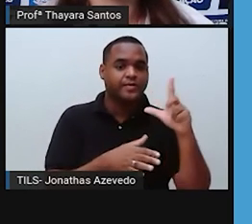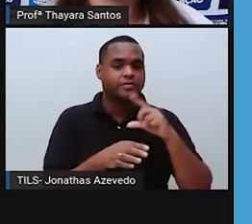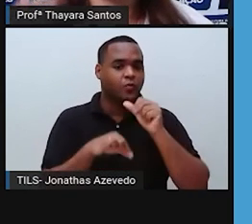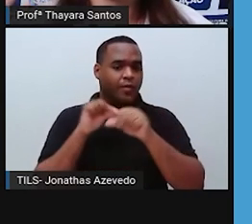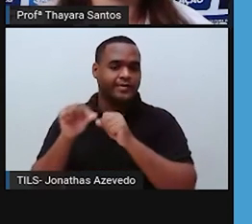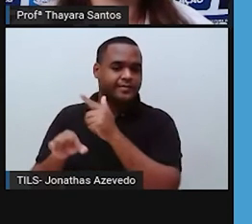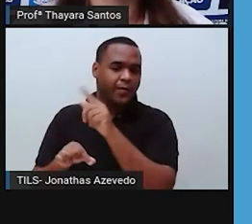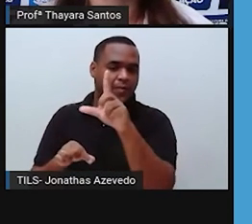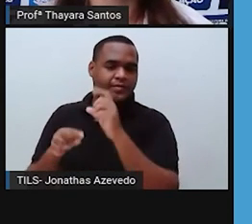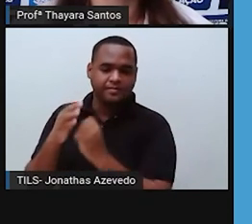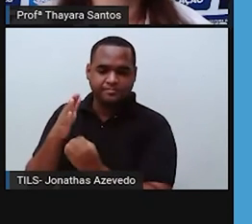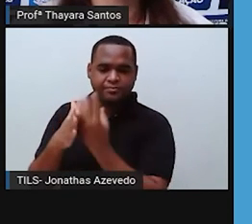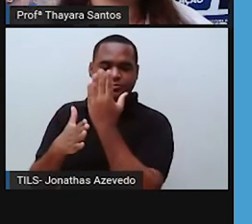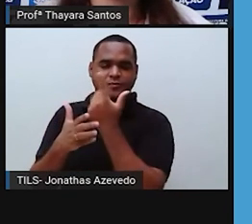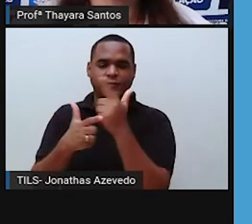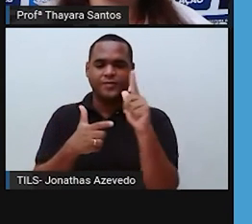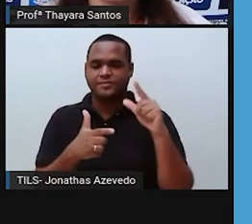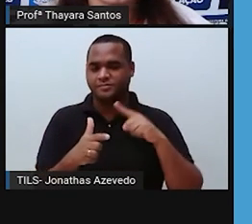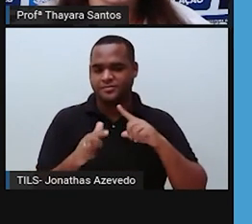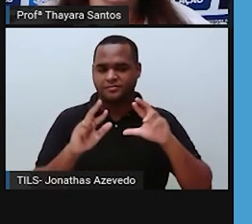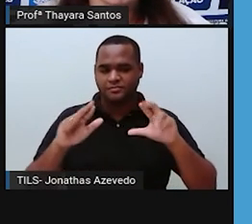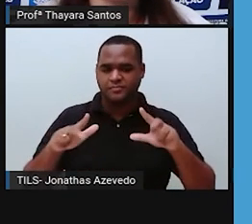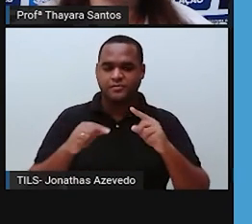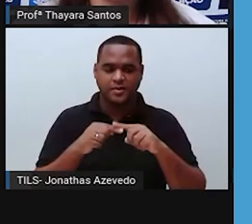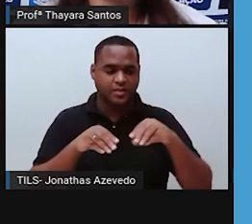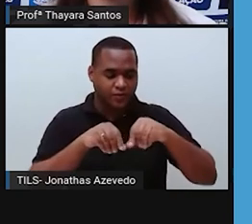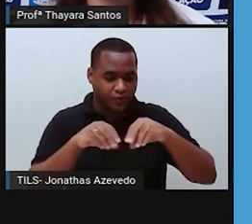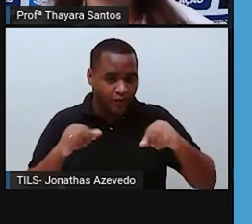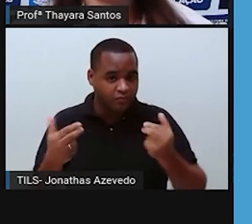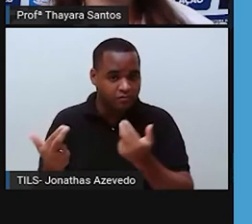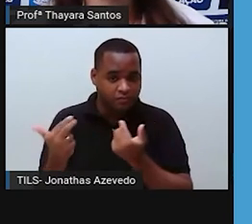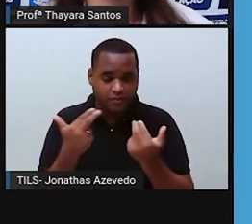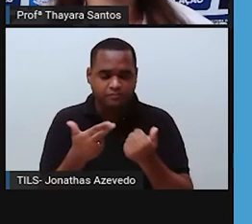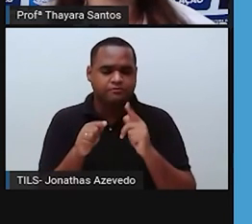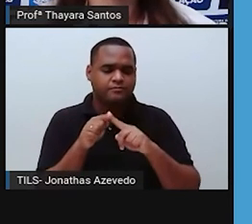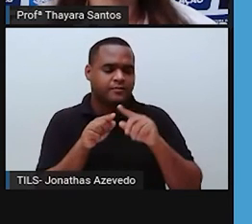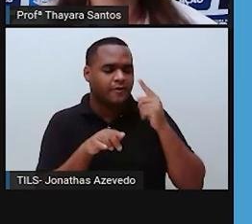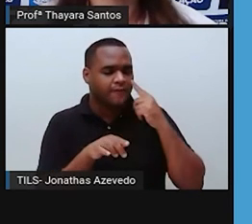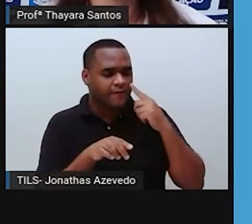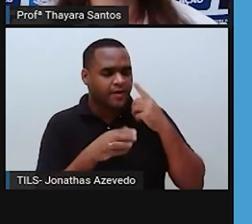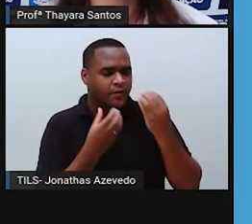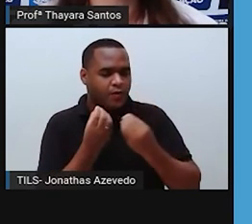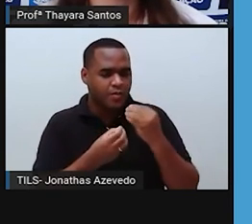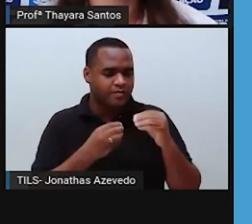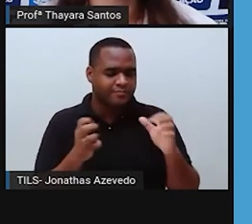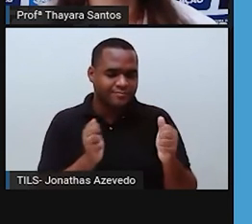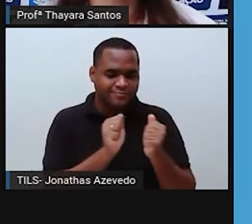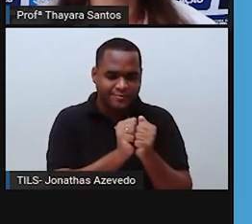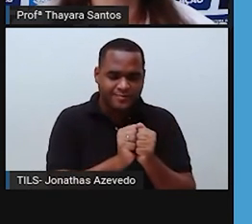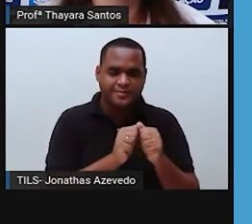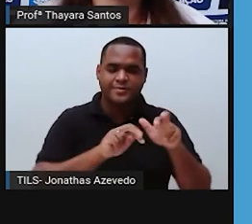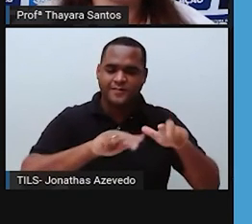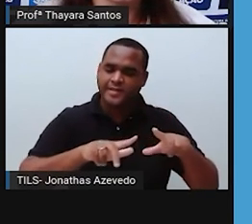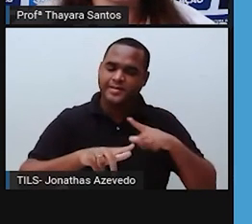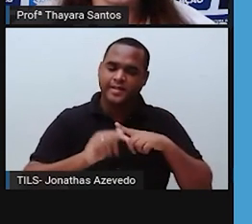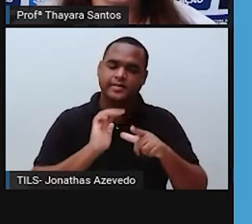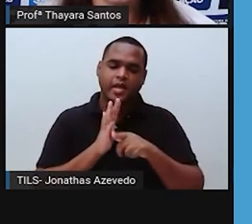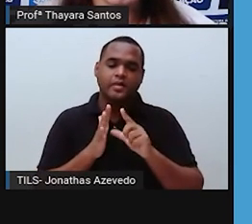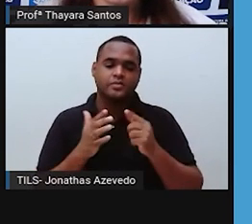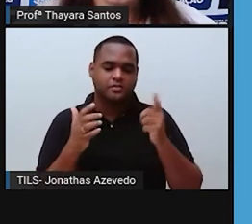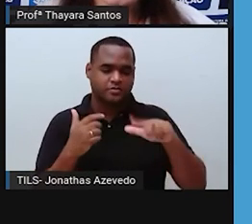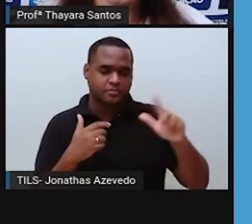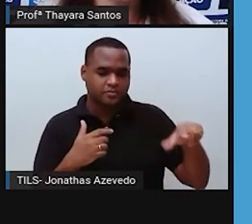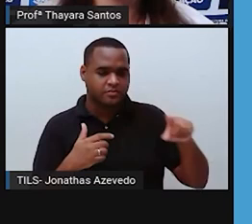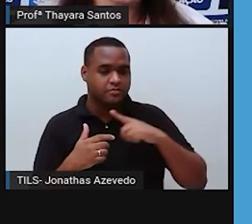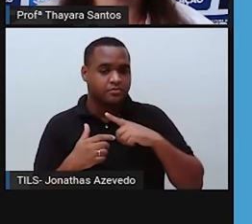eu planto outra coisa naquele mesmo solo para dar tempo de juntar aqueles nutrientes anteriores de novo.